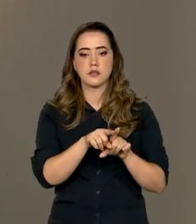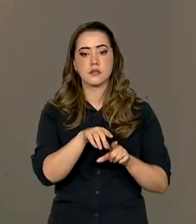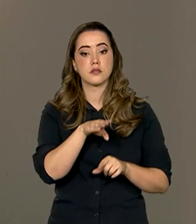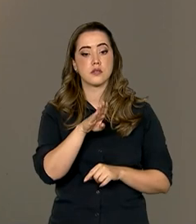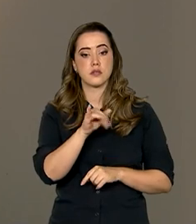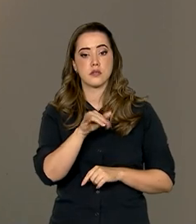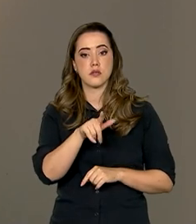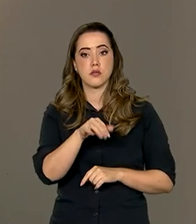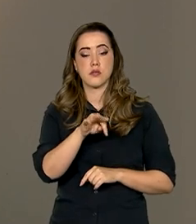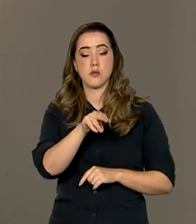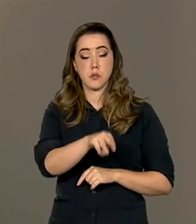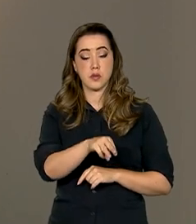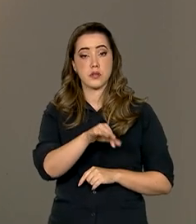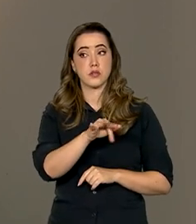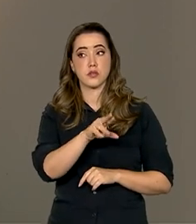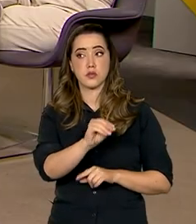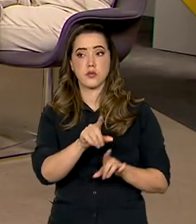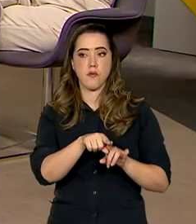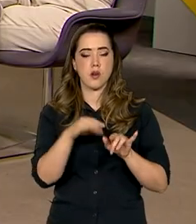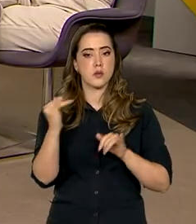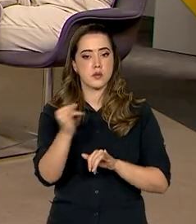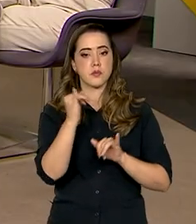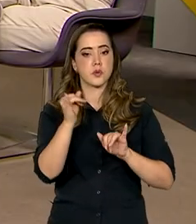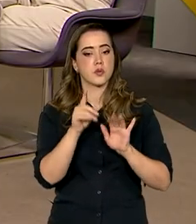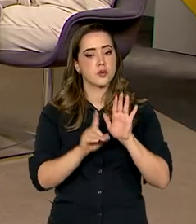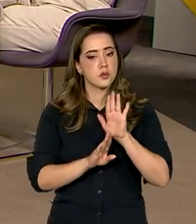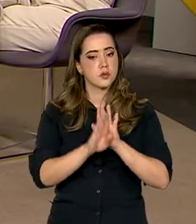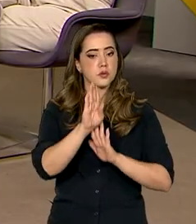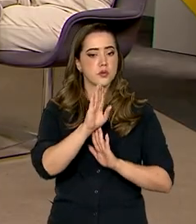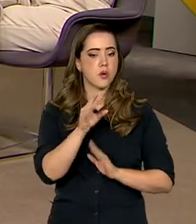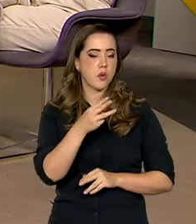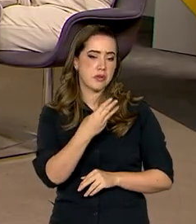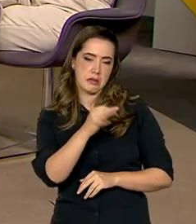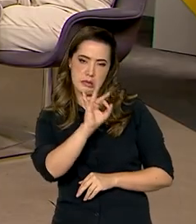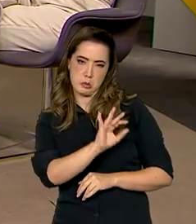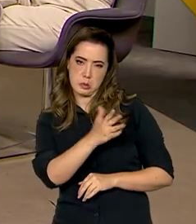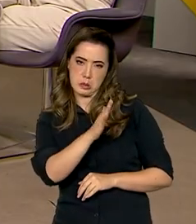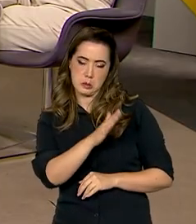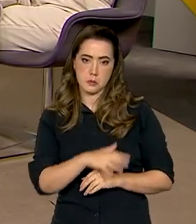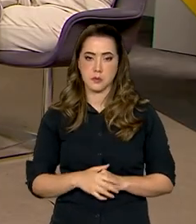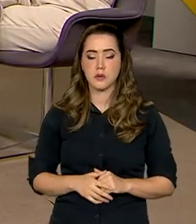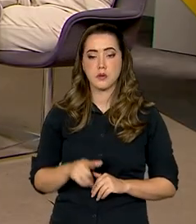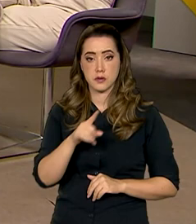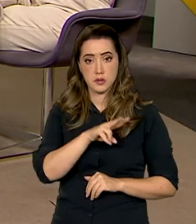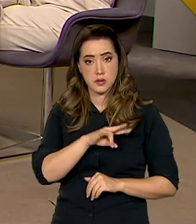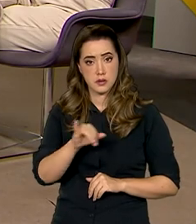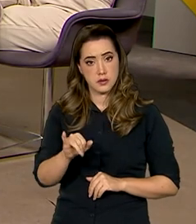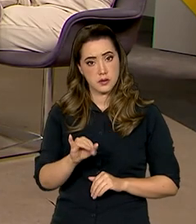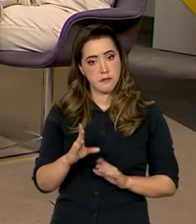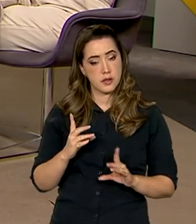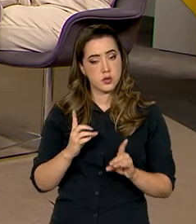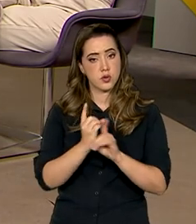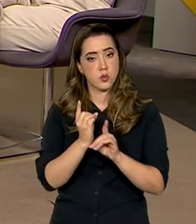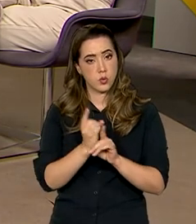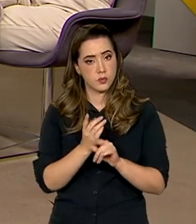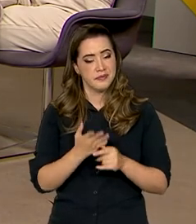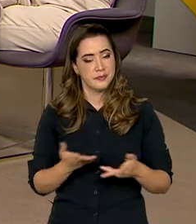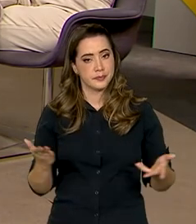já destaca um crescimento importante, né? Beirando os 3% e que vem de encontro